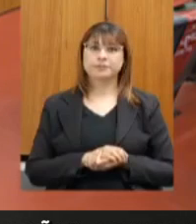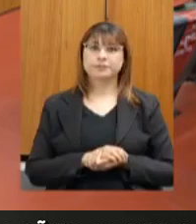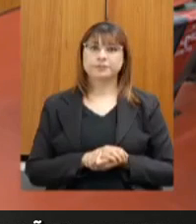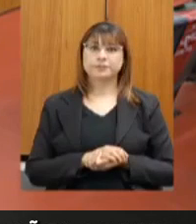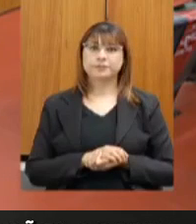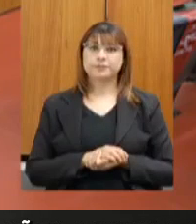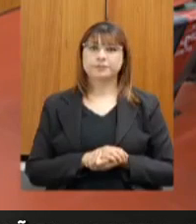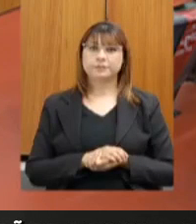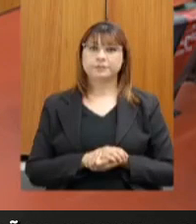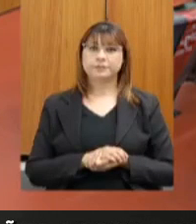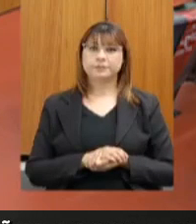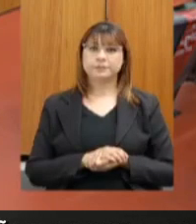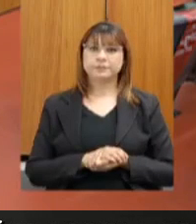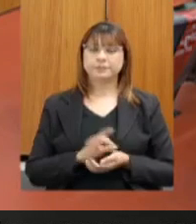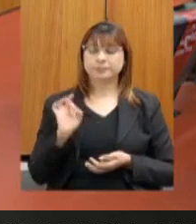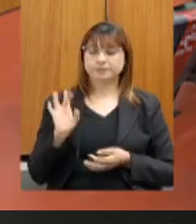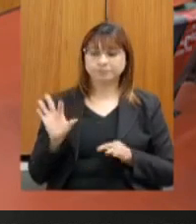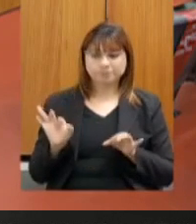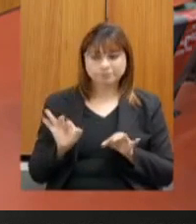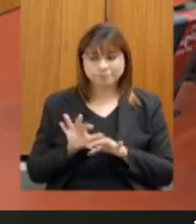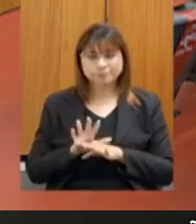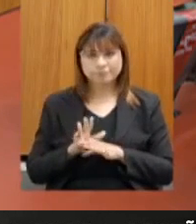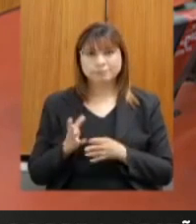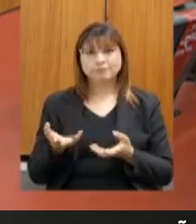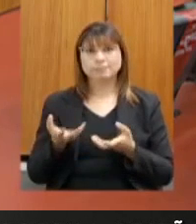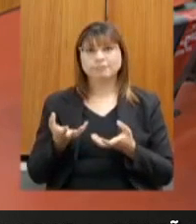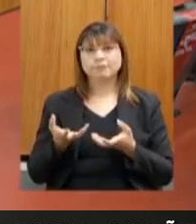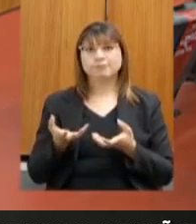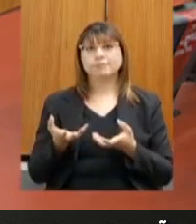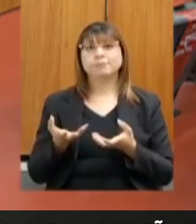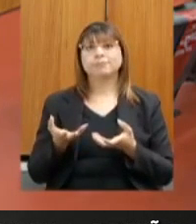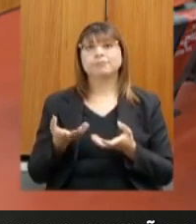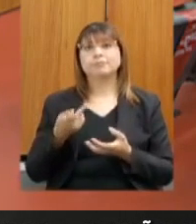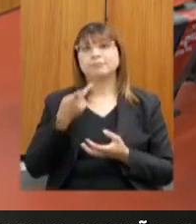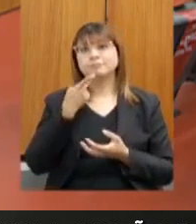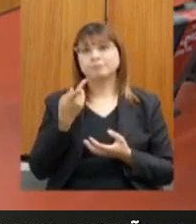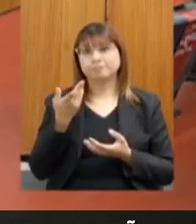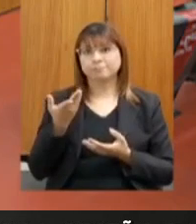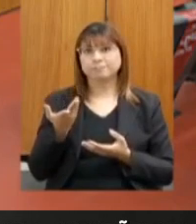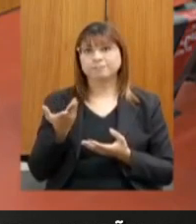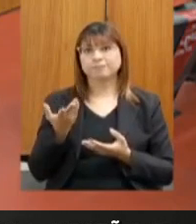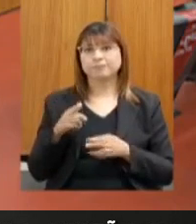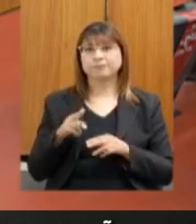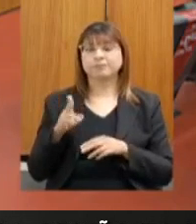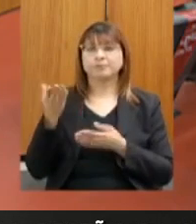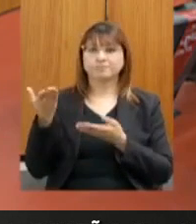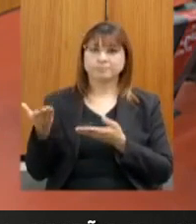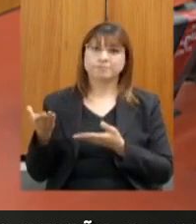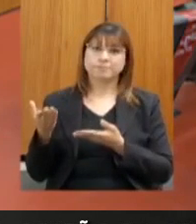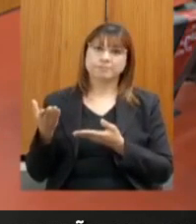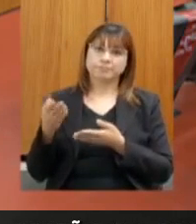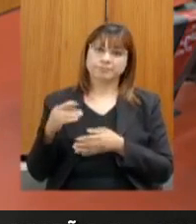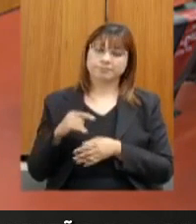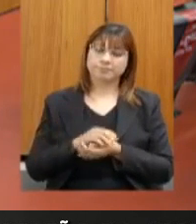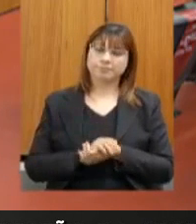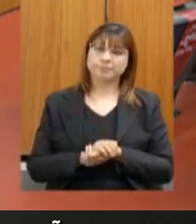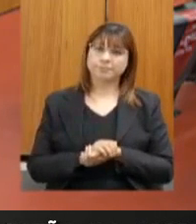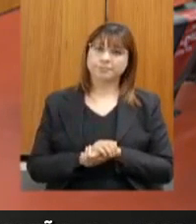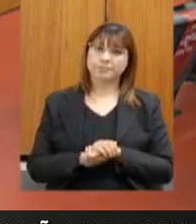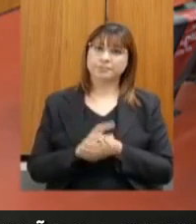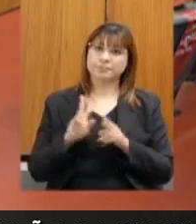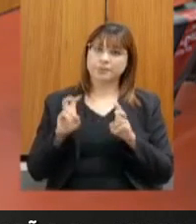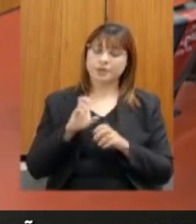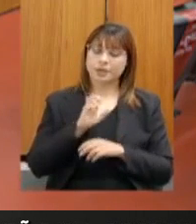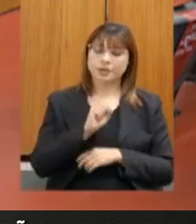Bom, presidente, só para concluir, eu queria justamente corroborar as palavras da secretária Marília em relação ao